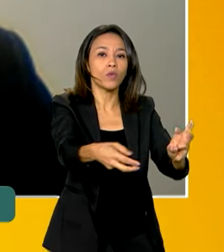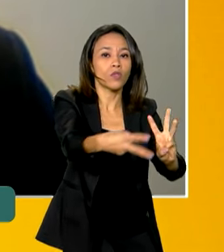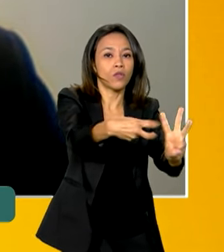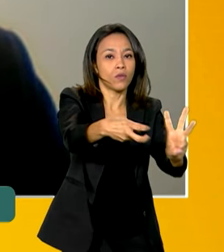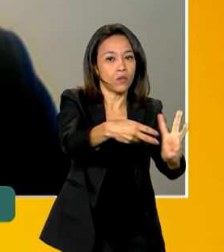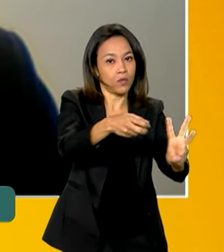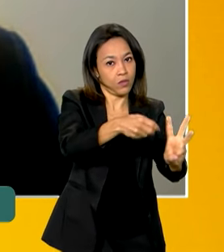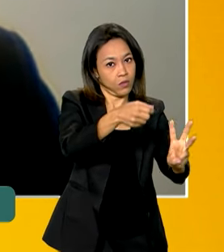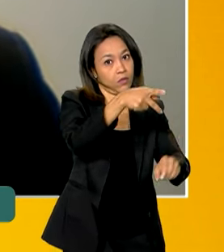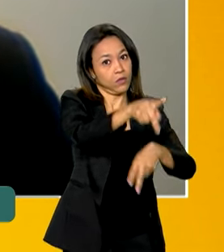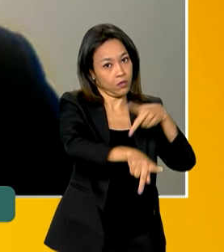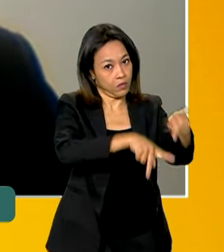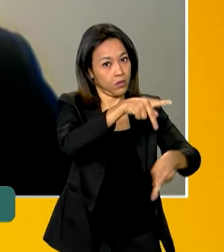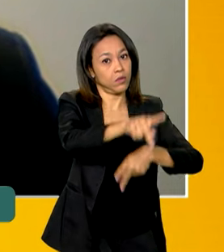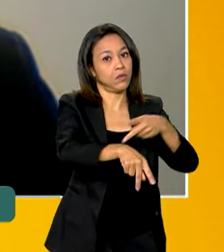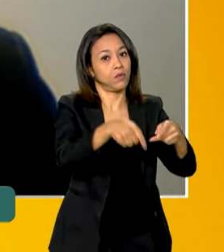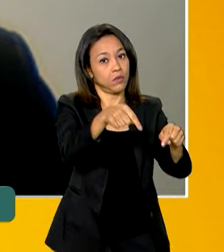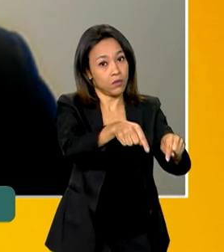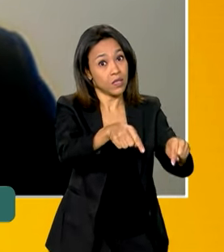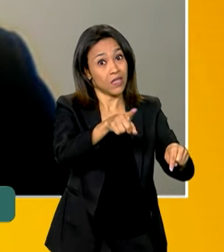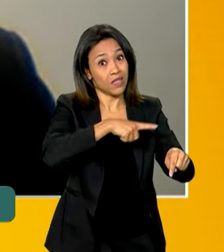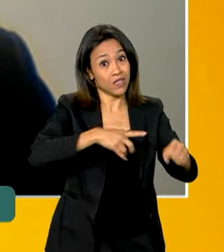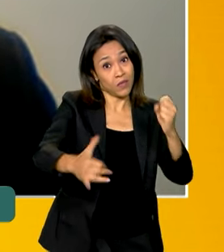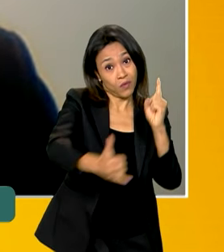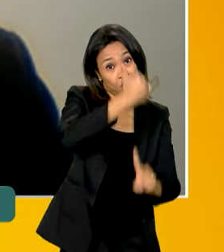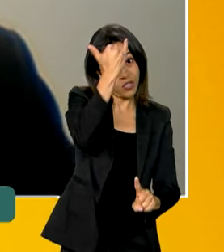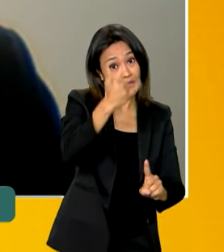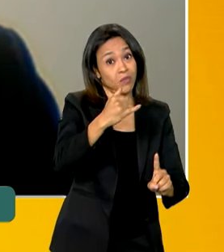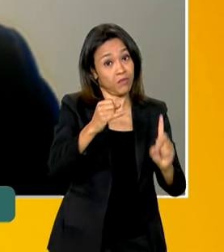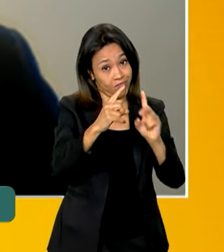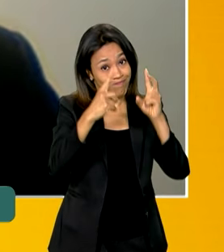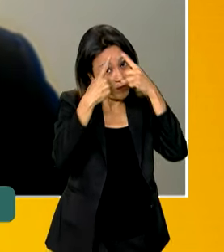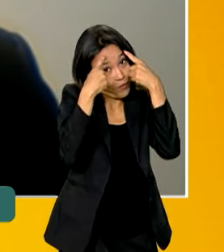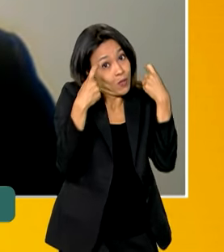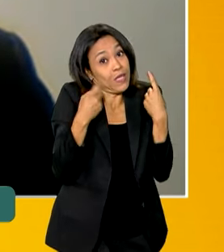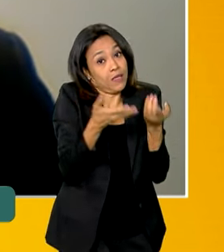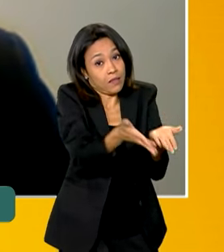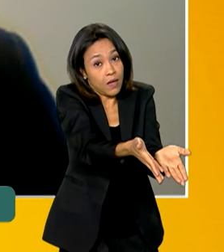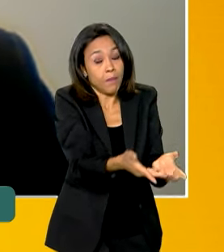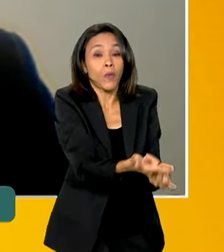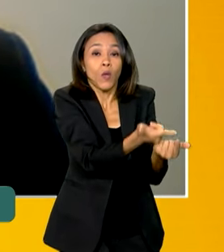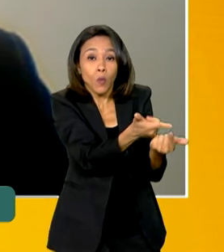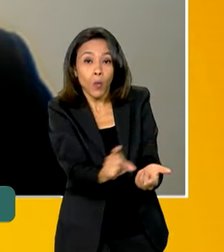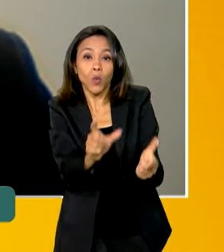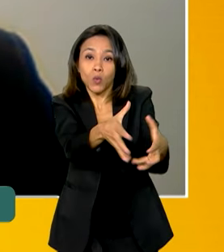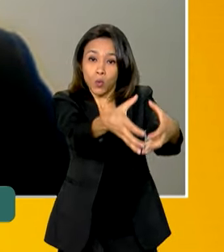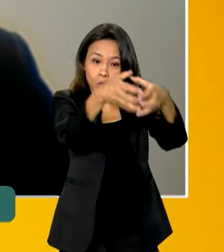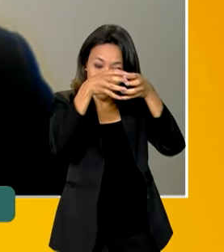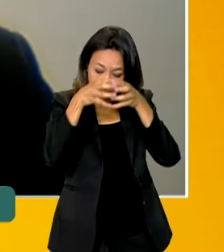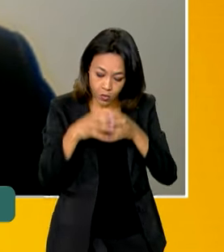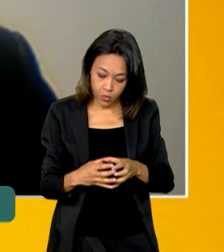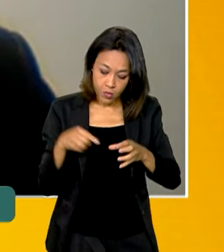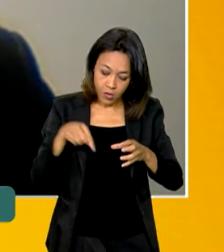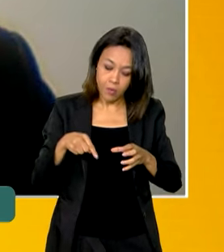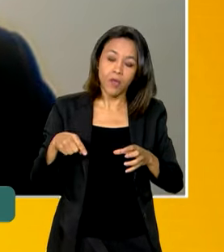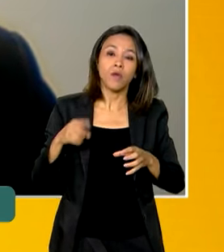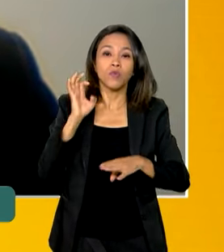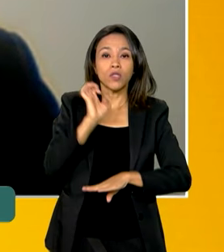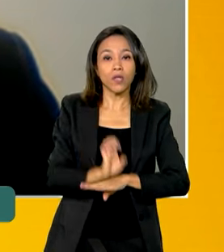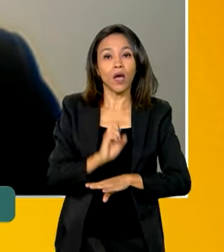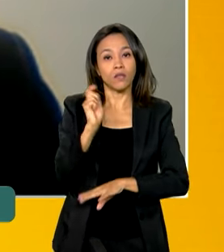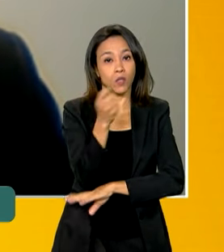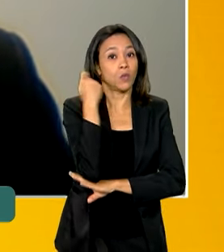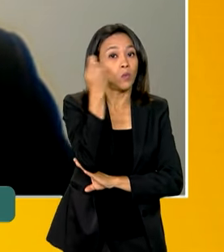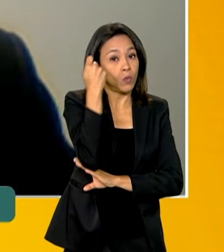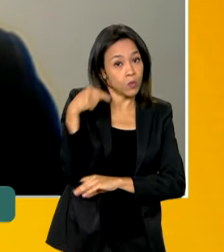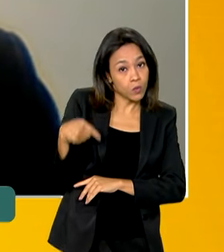são os povos que ali estão sendo hoje vítimas desse processo de violência. Também outra equipe estará se direcionando ao estado do Rio Grande do Sul, para também fazer